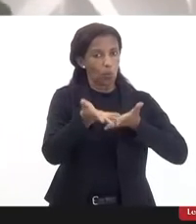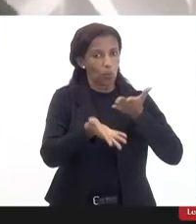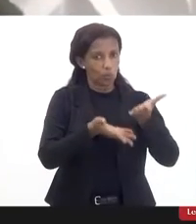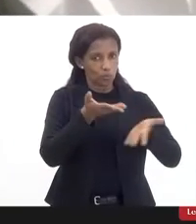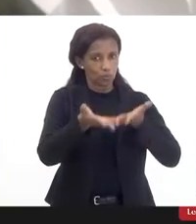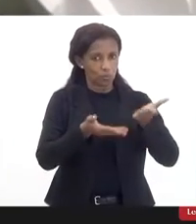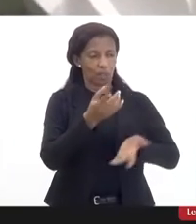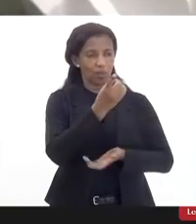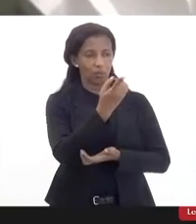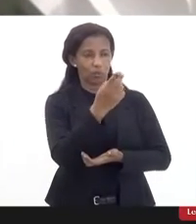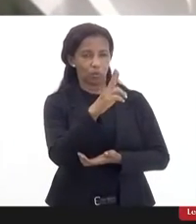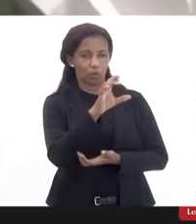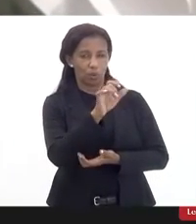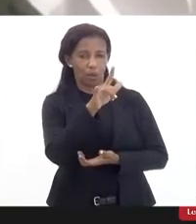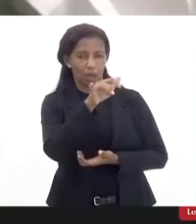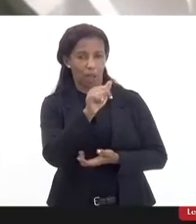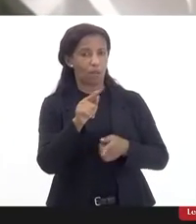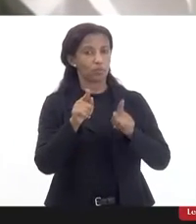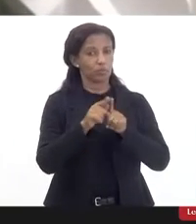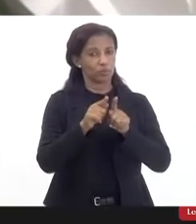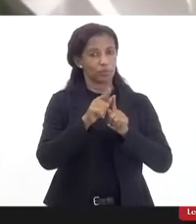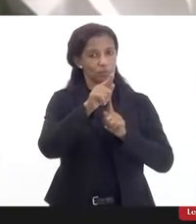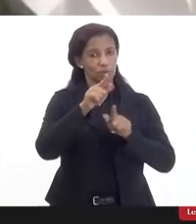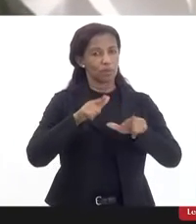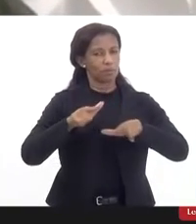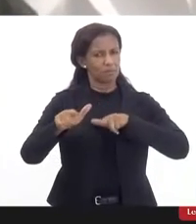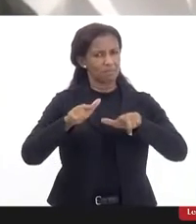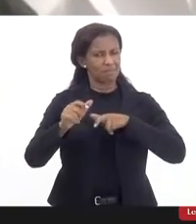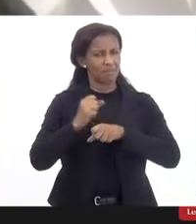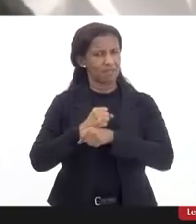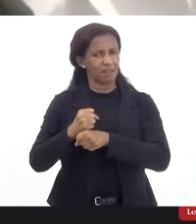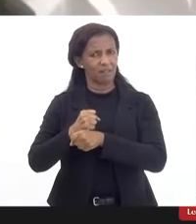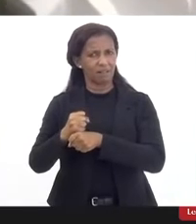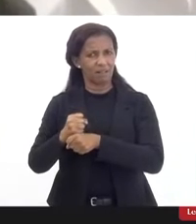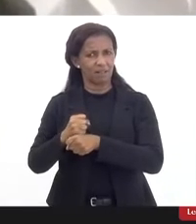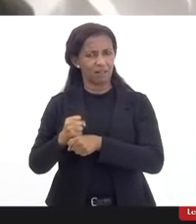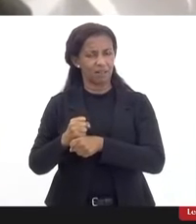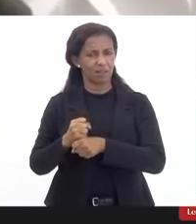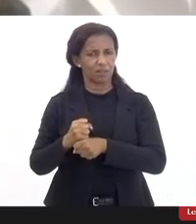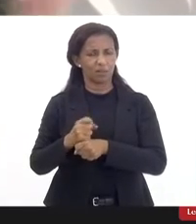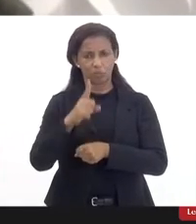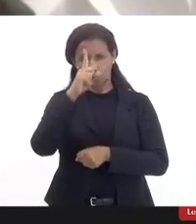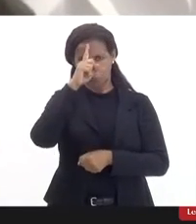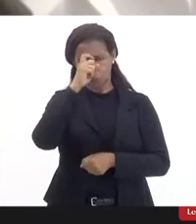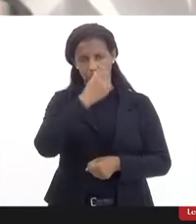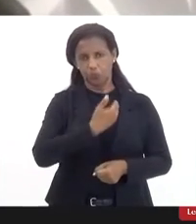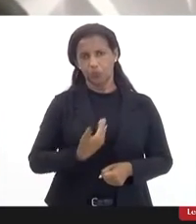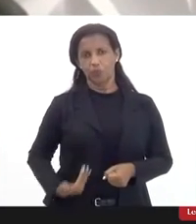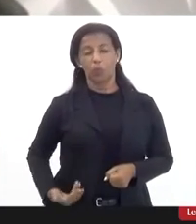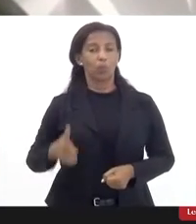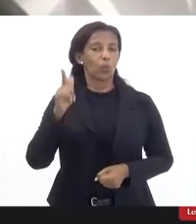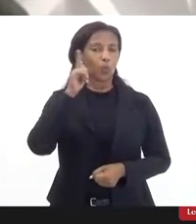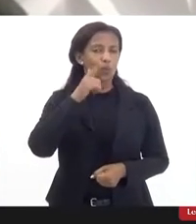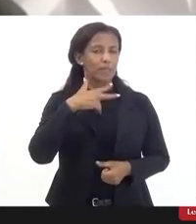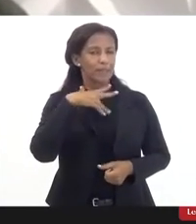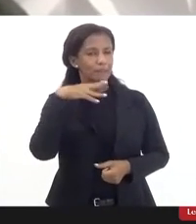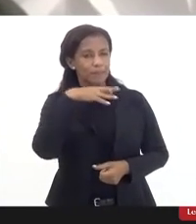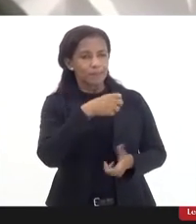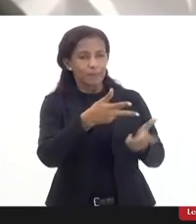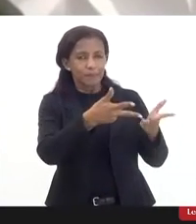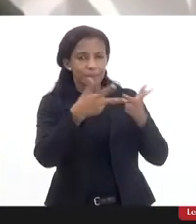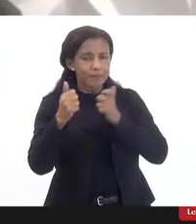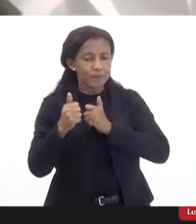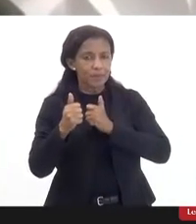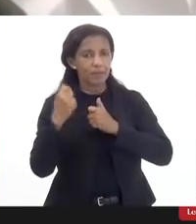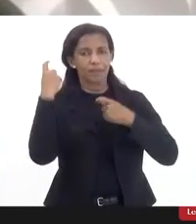que o doutor Carlos Eduardo que está no serviço público há muito tempo e consegue perceber porque aí